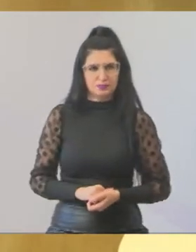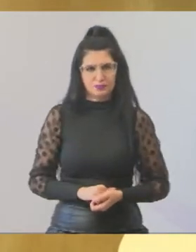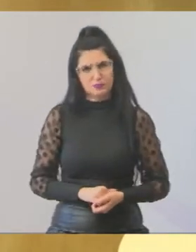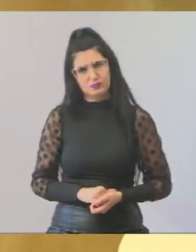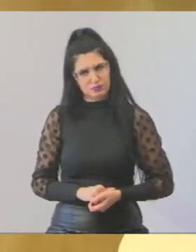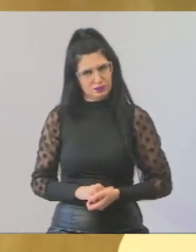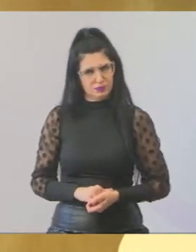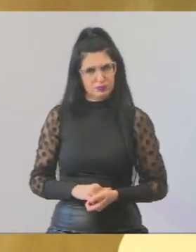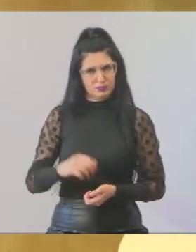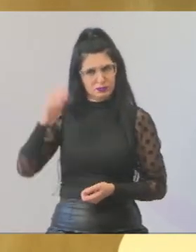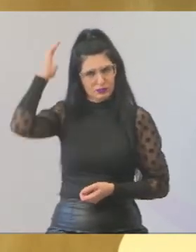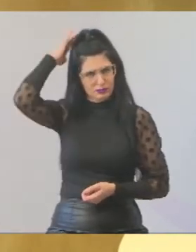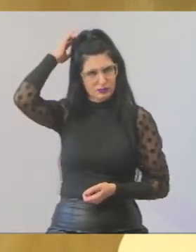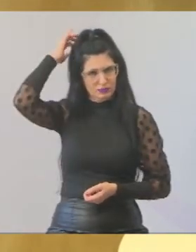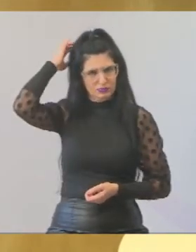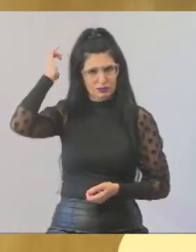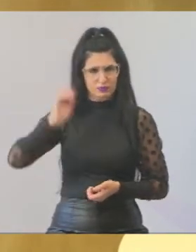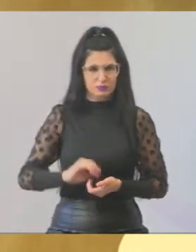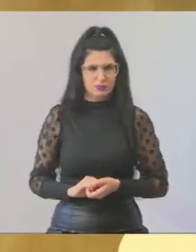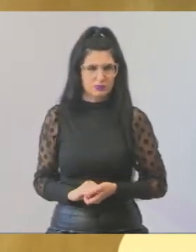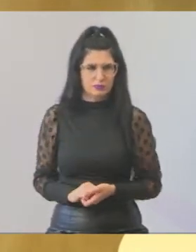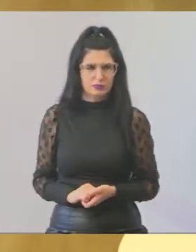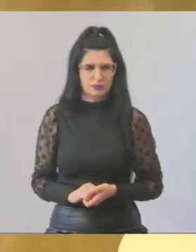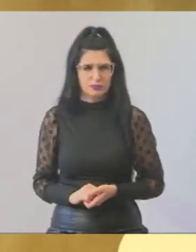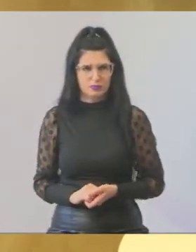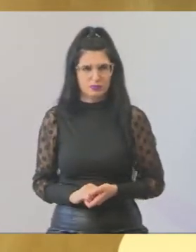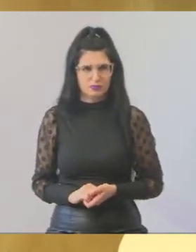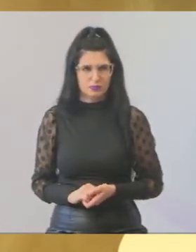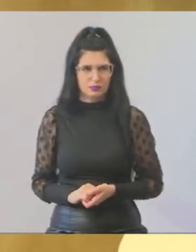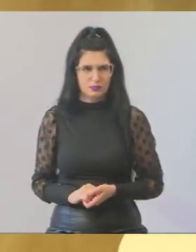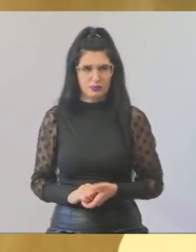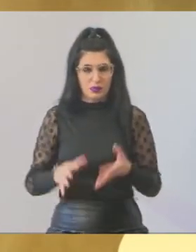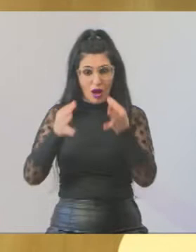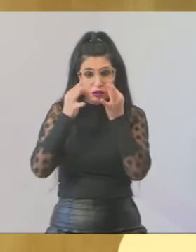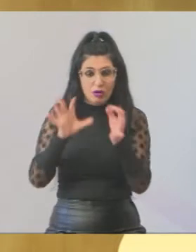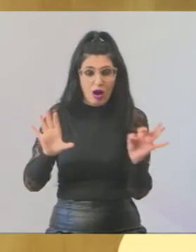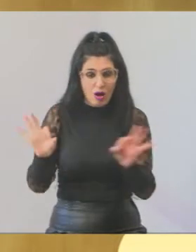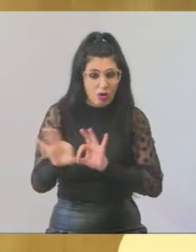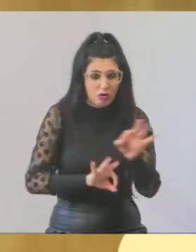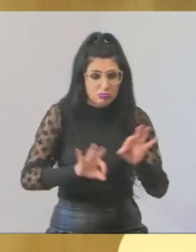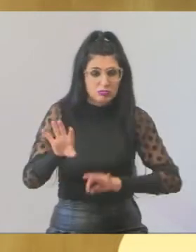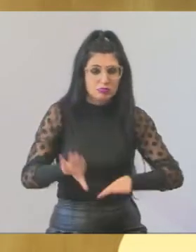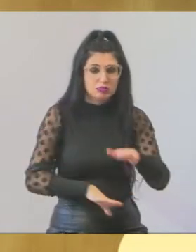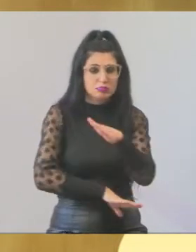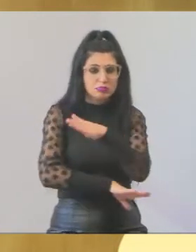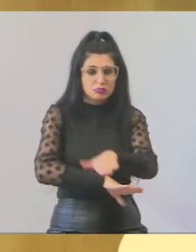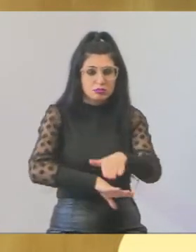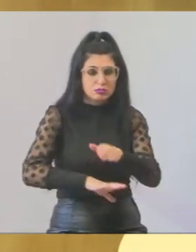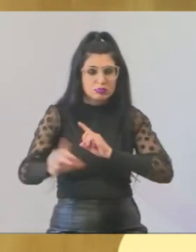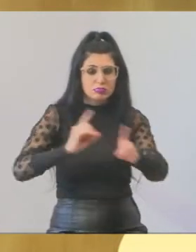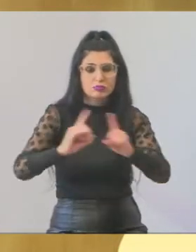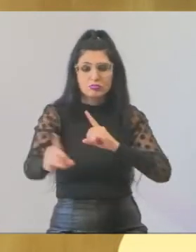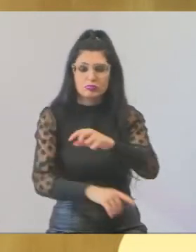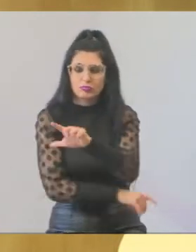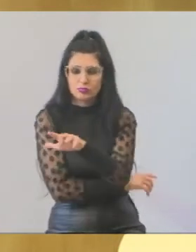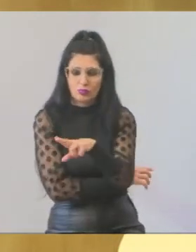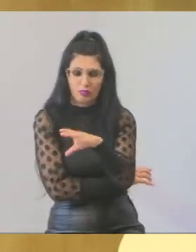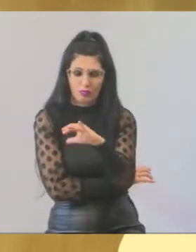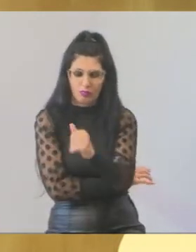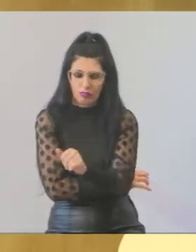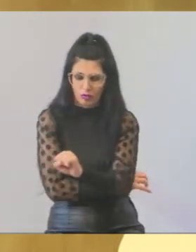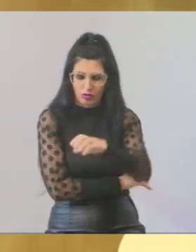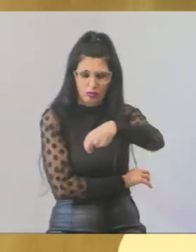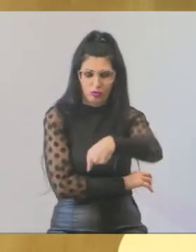para que dê uma atenção ali naquele pedaço ali da Lucas Nogueira Garcês. E quero